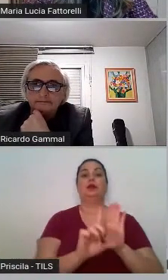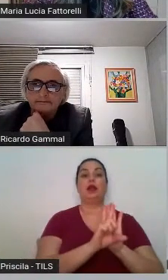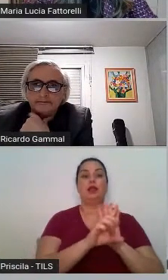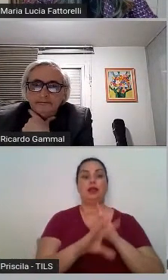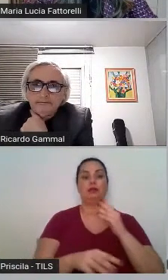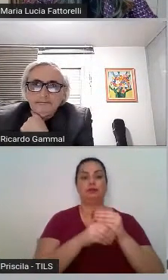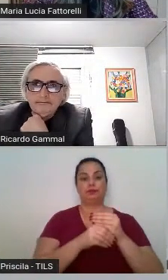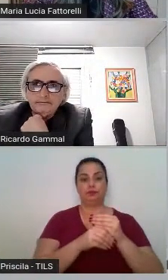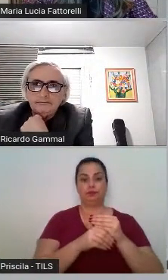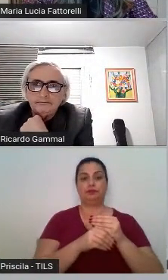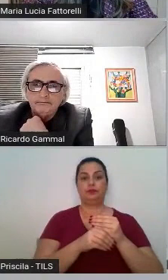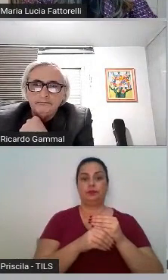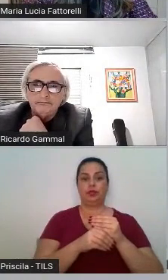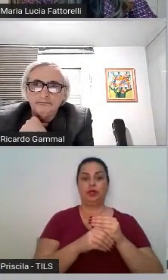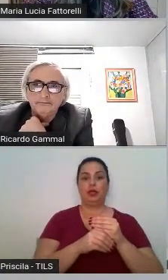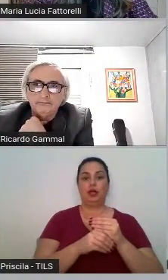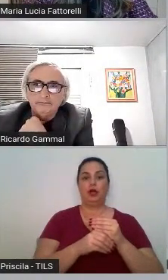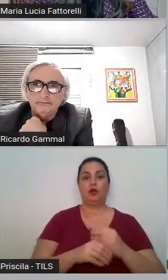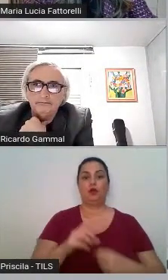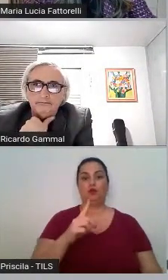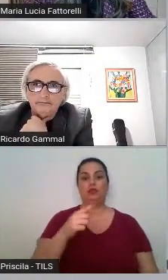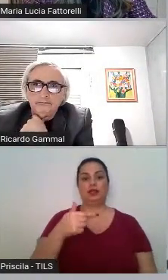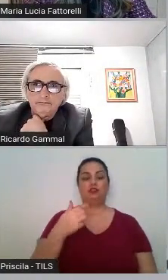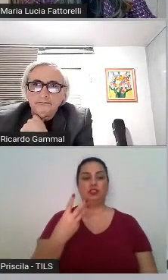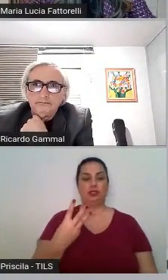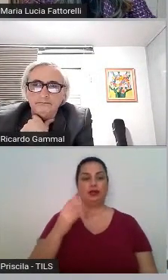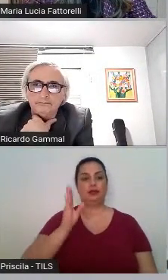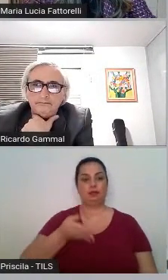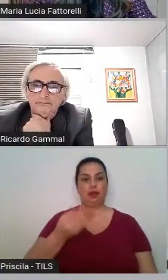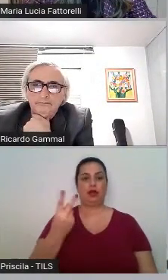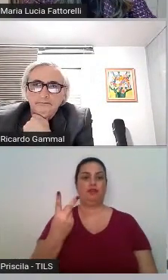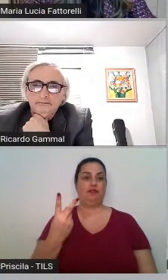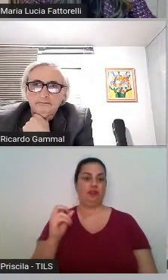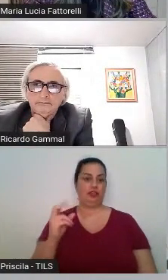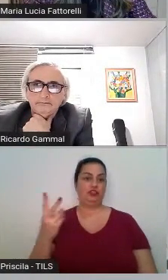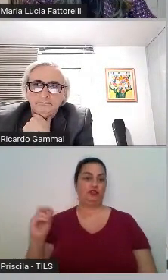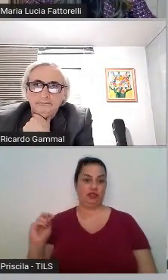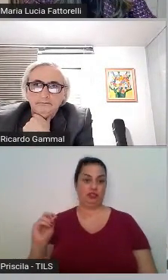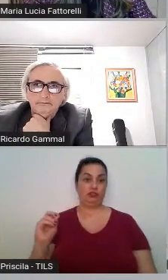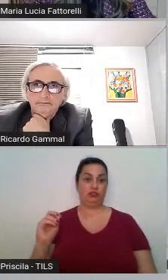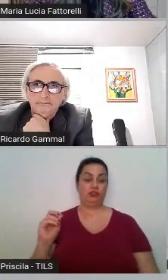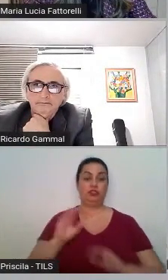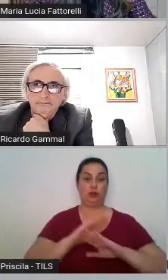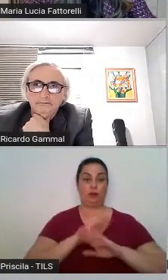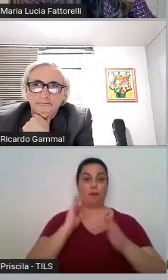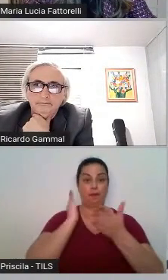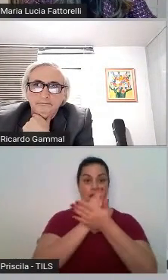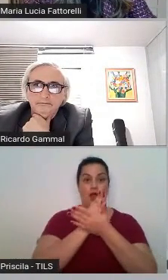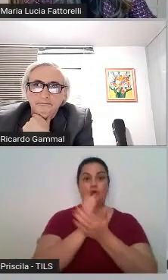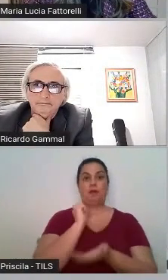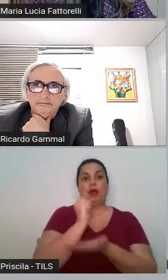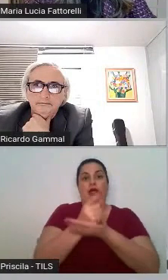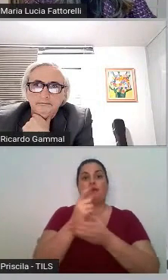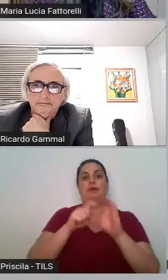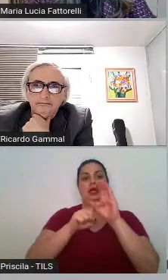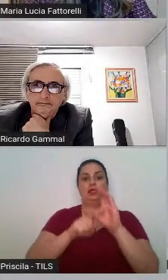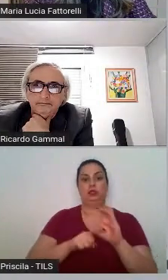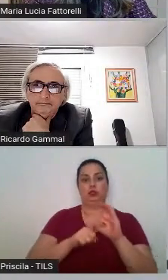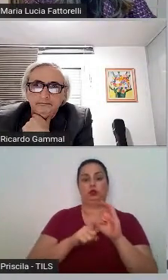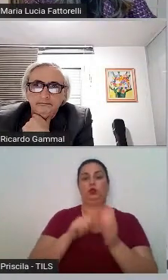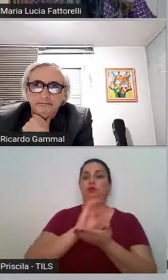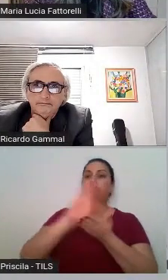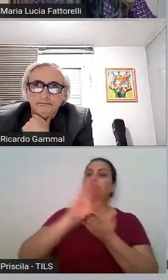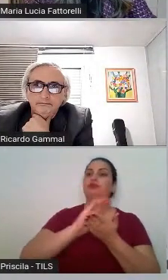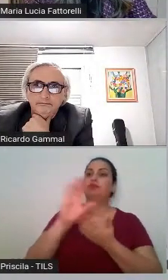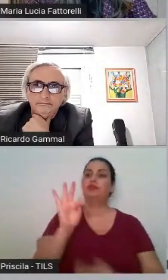que suspende o pagamento naquele ano da dívida para a União. Esses valores não